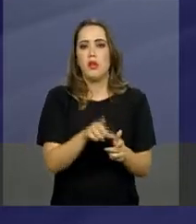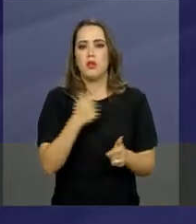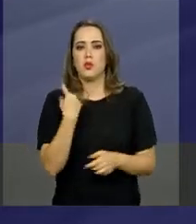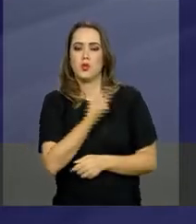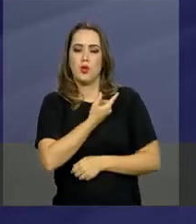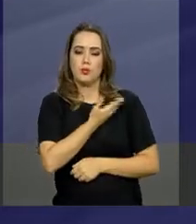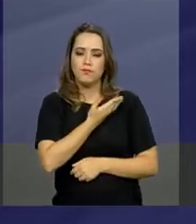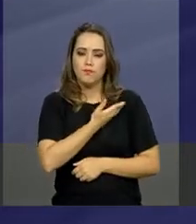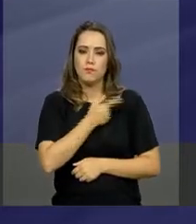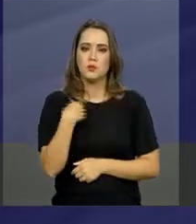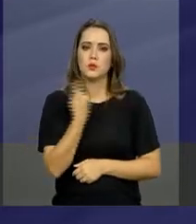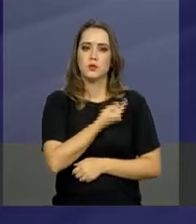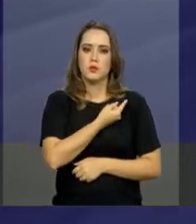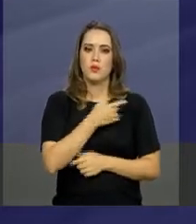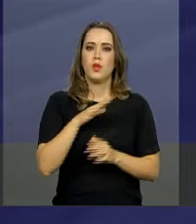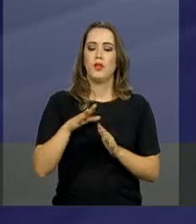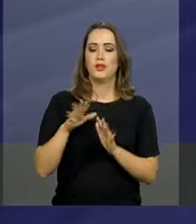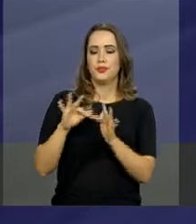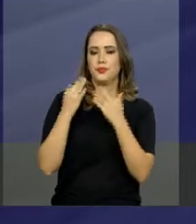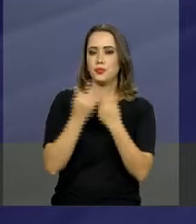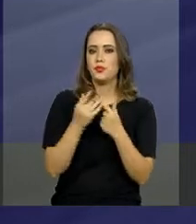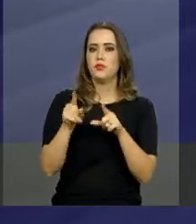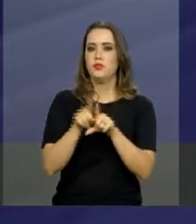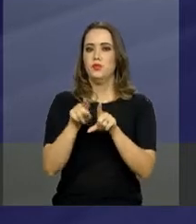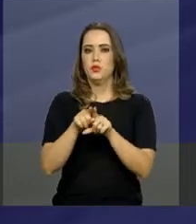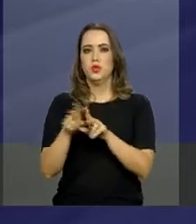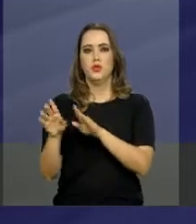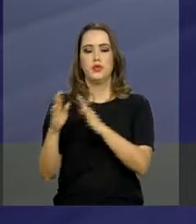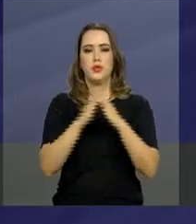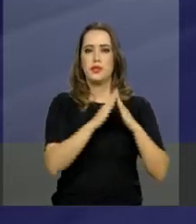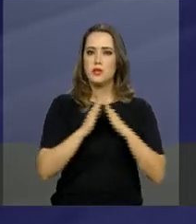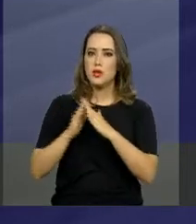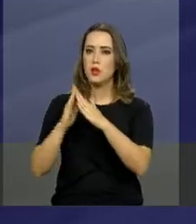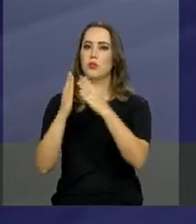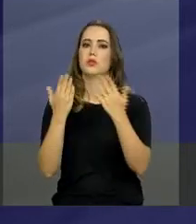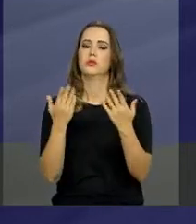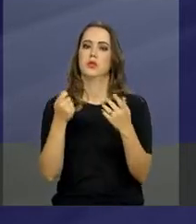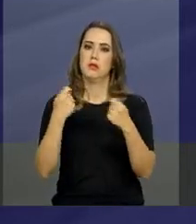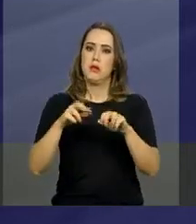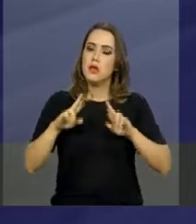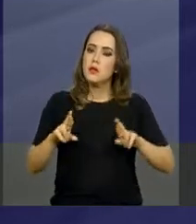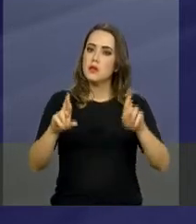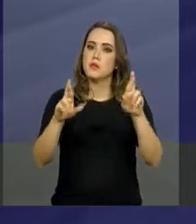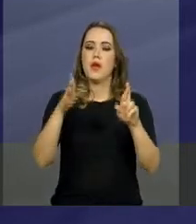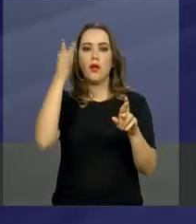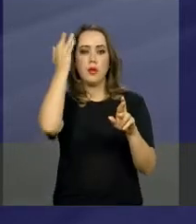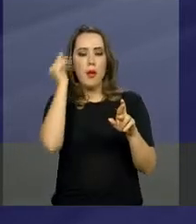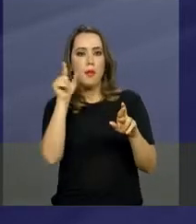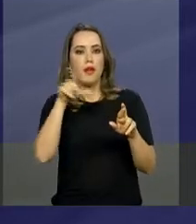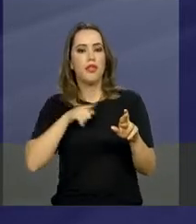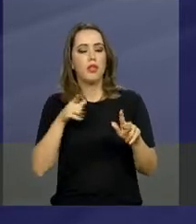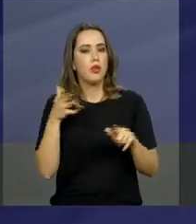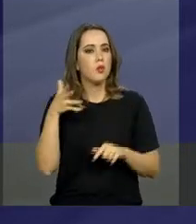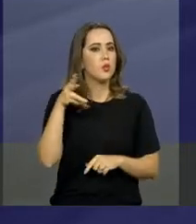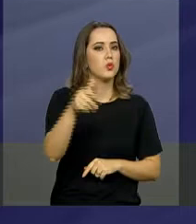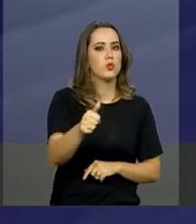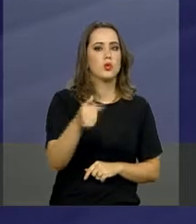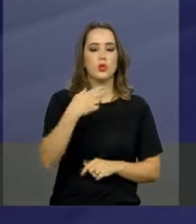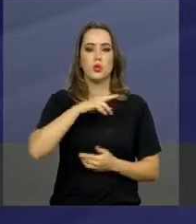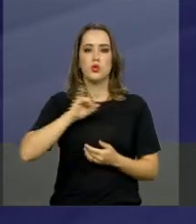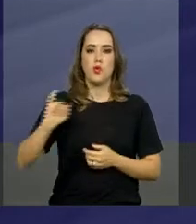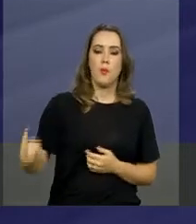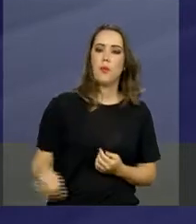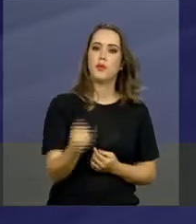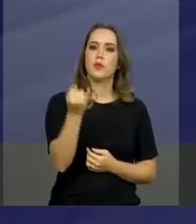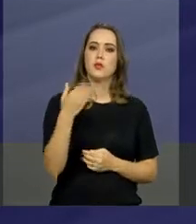nossos amigos, os nossos parentes, os nossos vizinhos. E espero que amanhã tenhamos todos uma grande